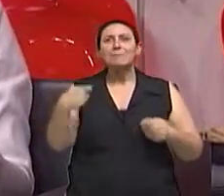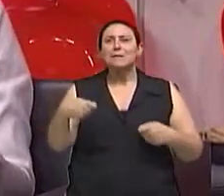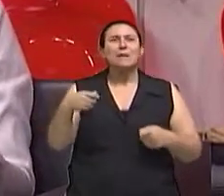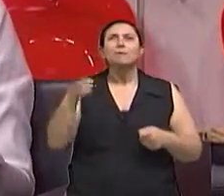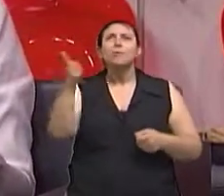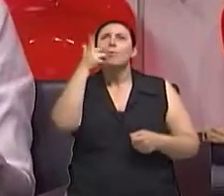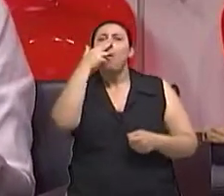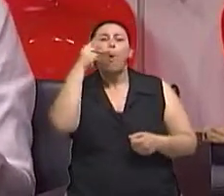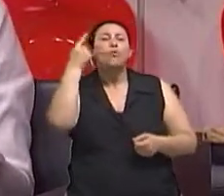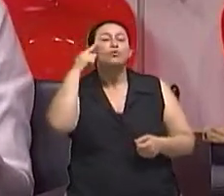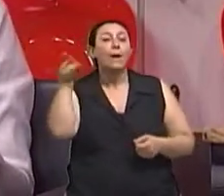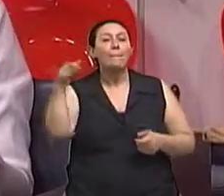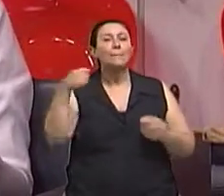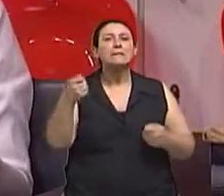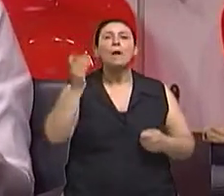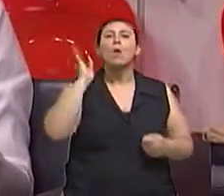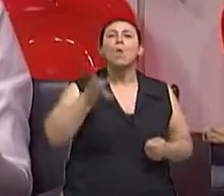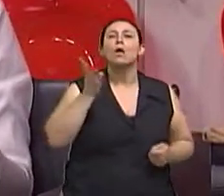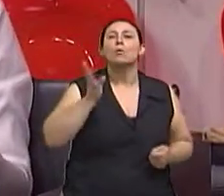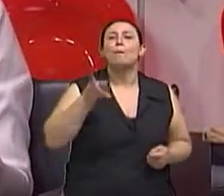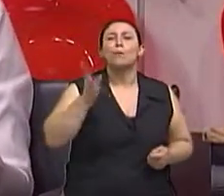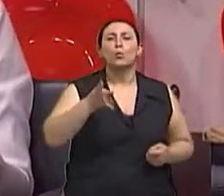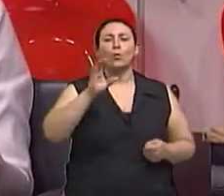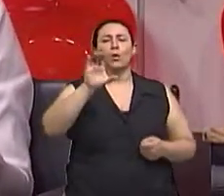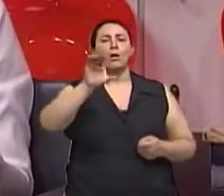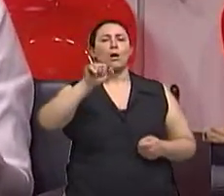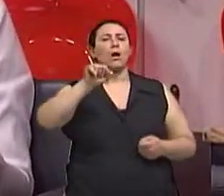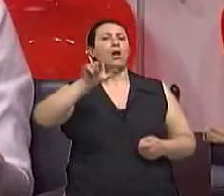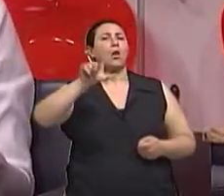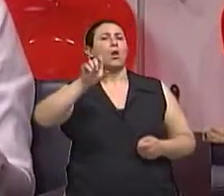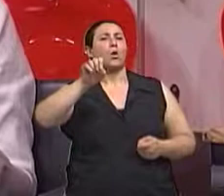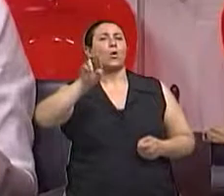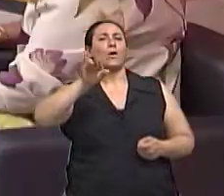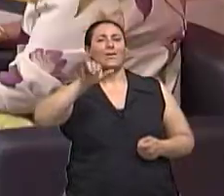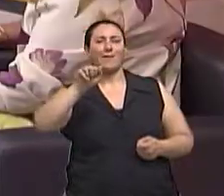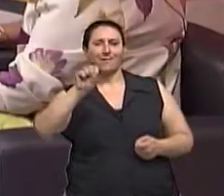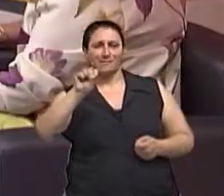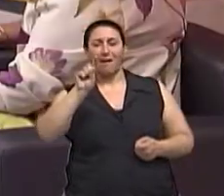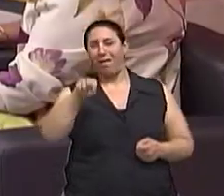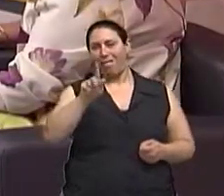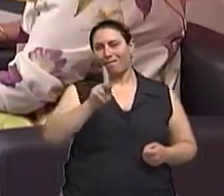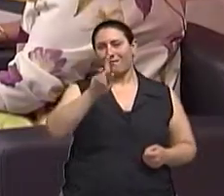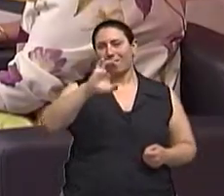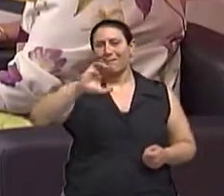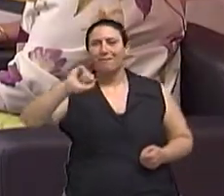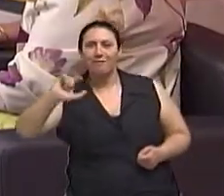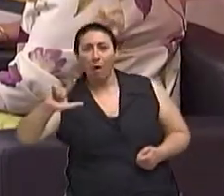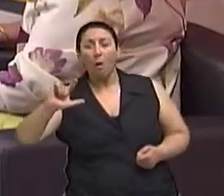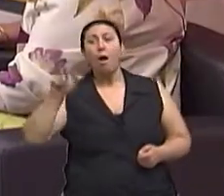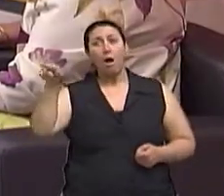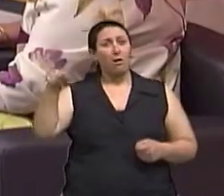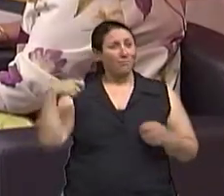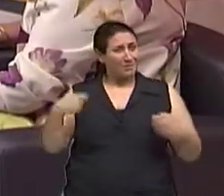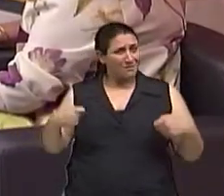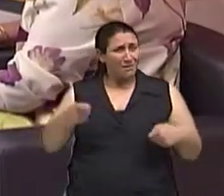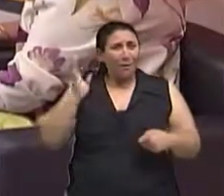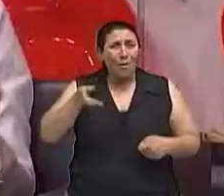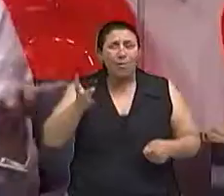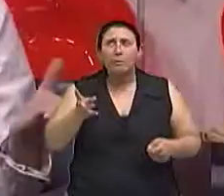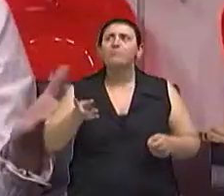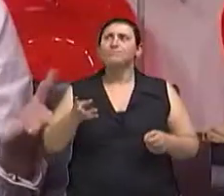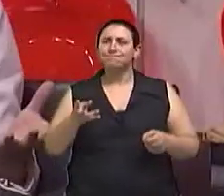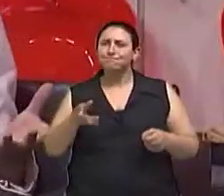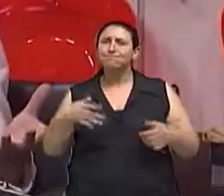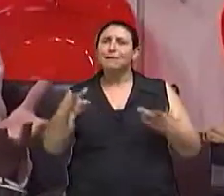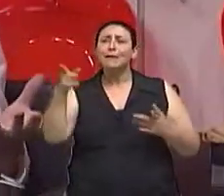calorias por dia que ele deve ingerir, aí é quase que obrigatório o uso de um suplemento alimentar. Só